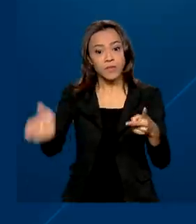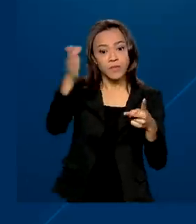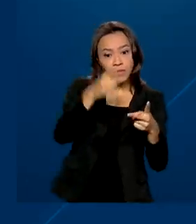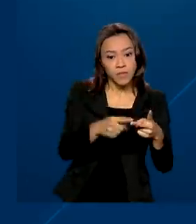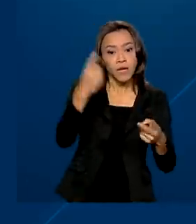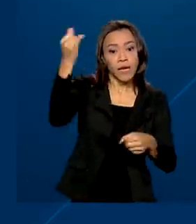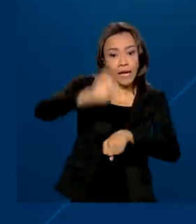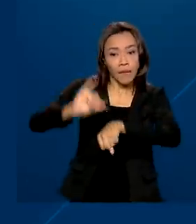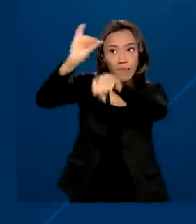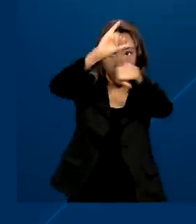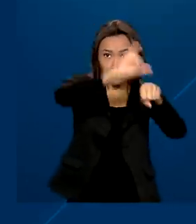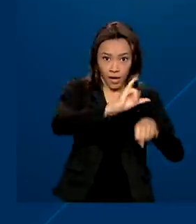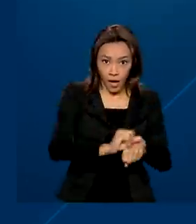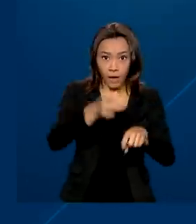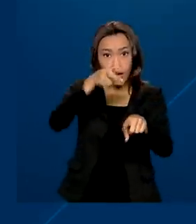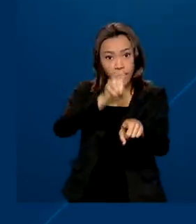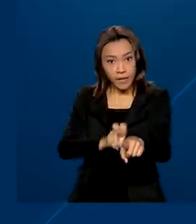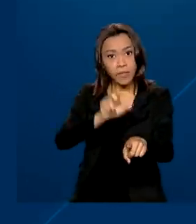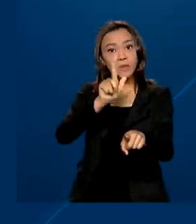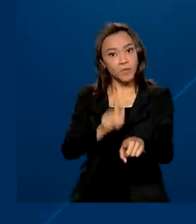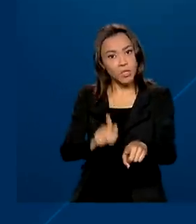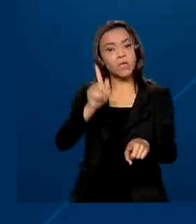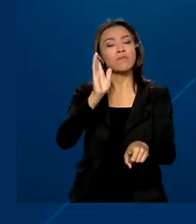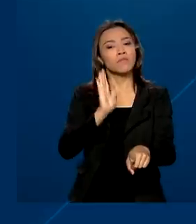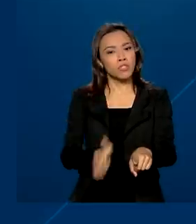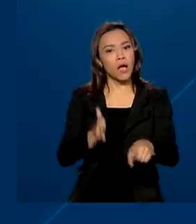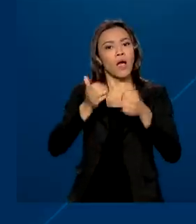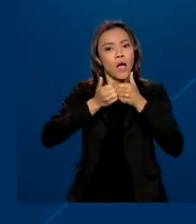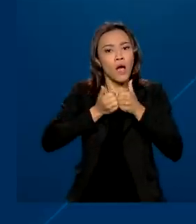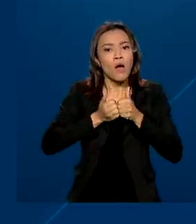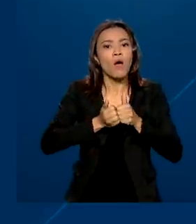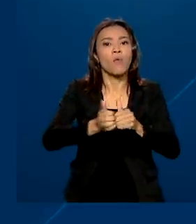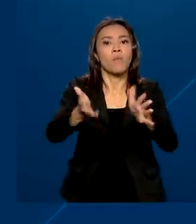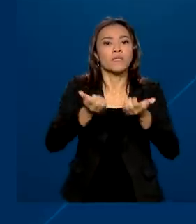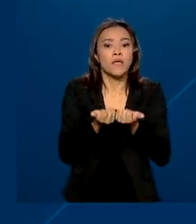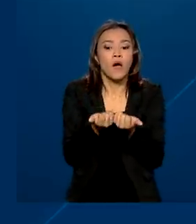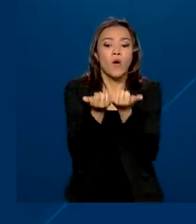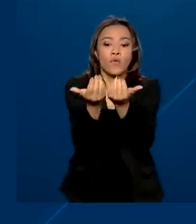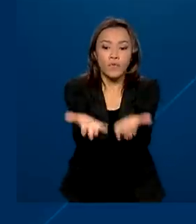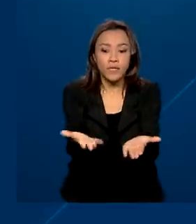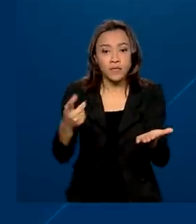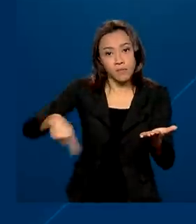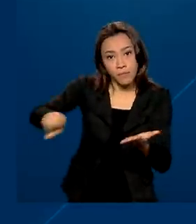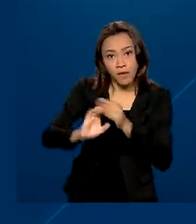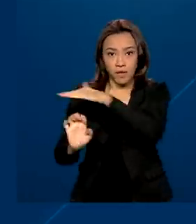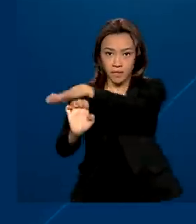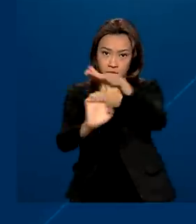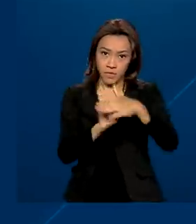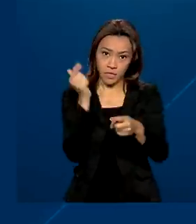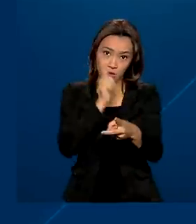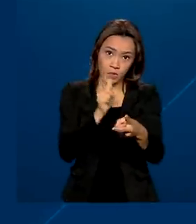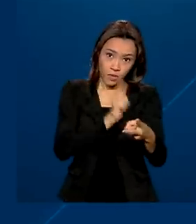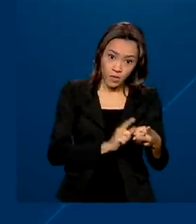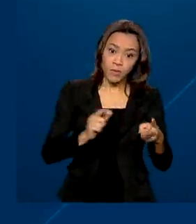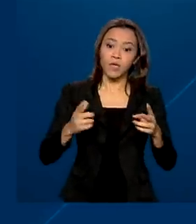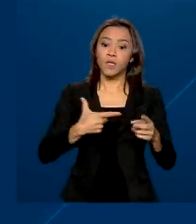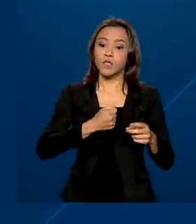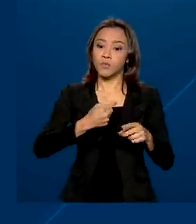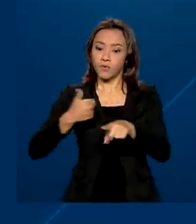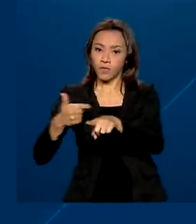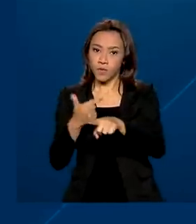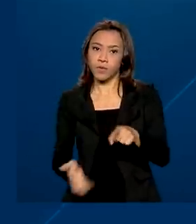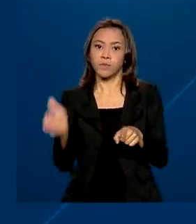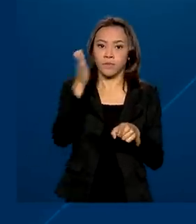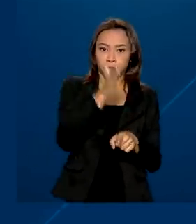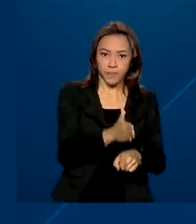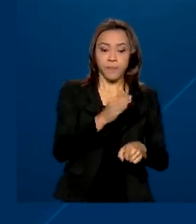a quinta geração de telefonia móvel deverá começar a ser oferecida pelas vencedoras do leilão já em 2022. As